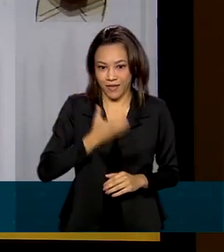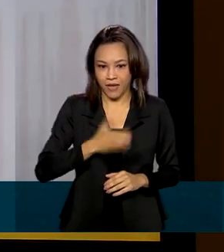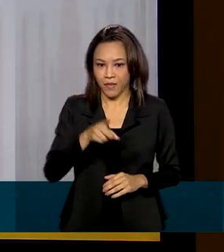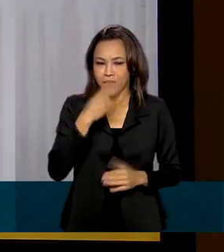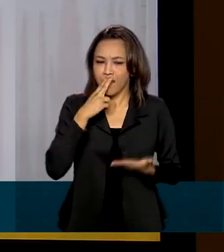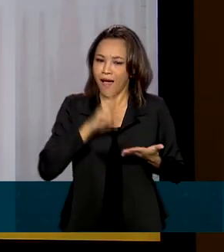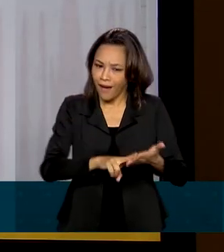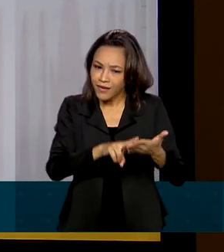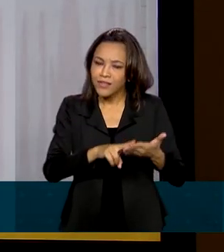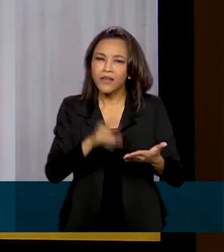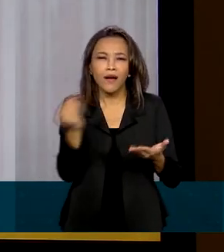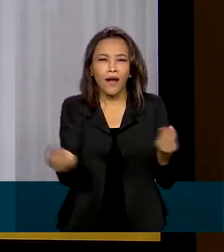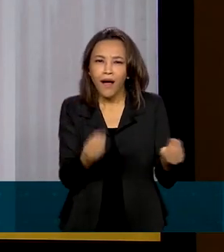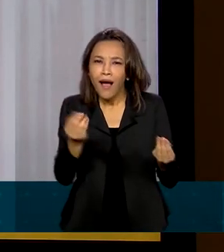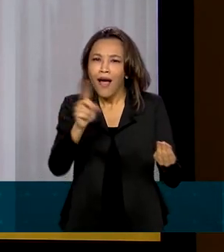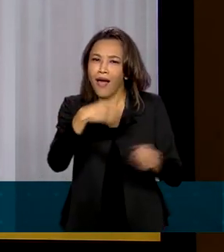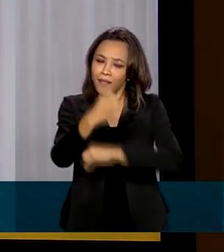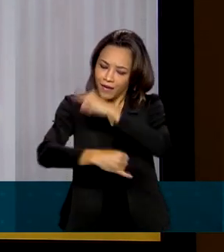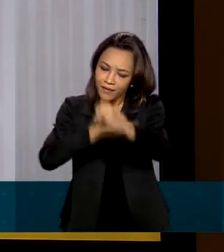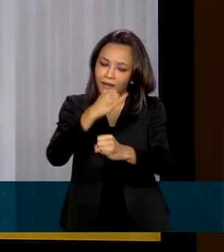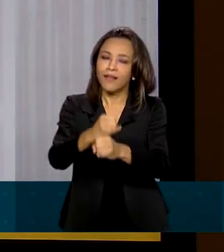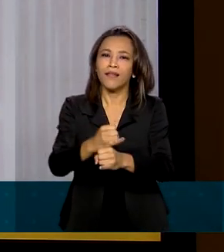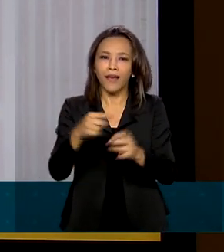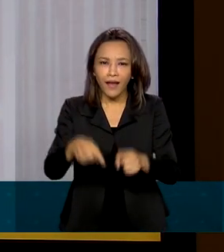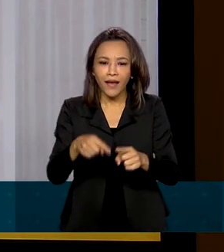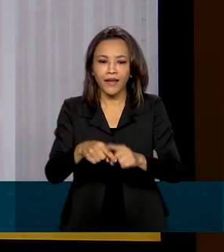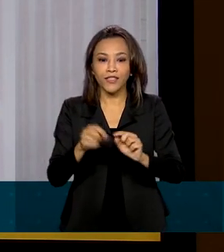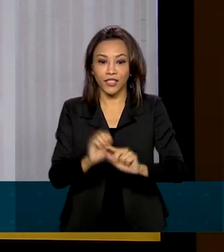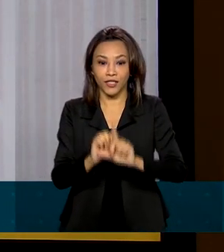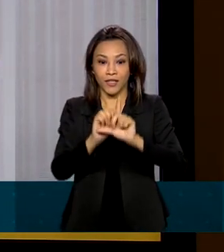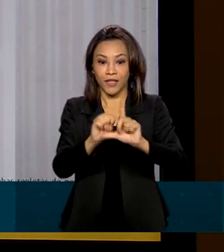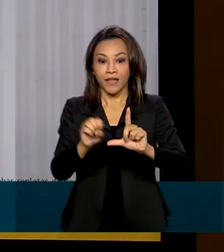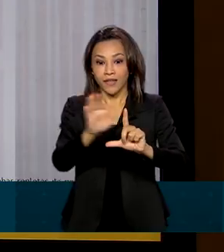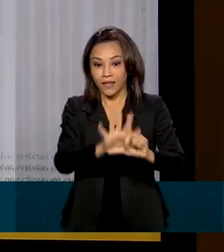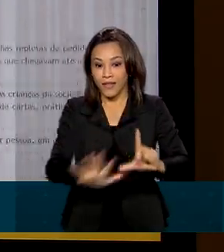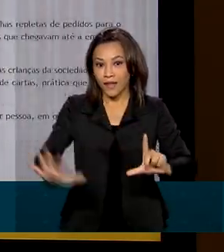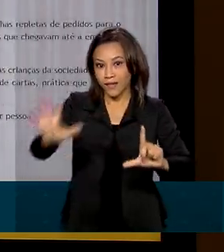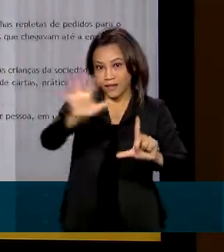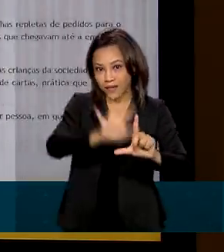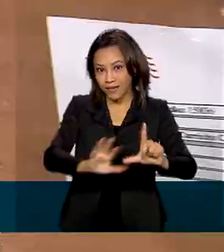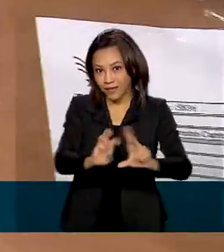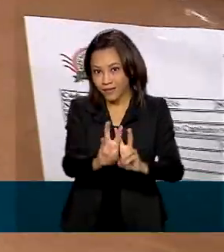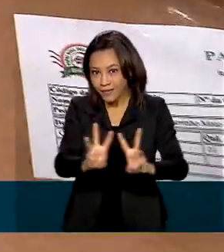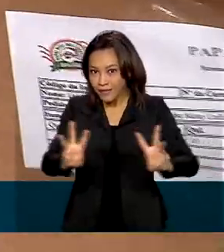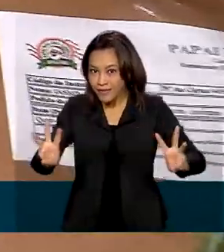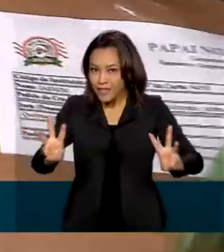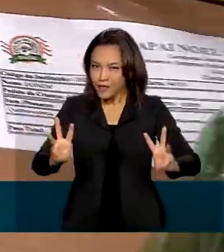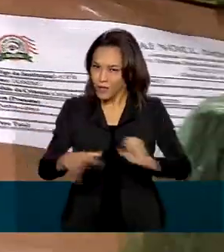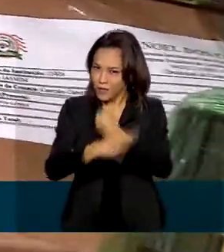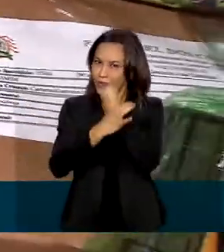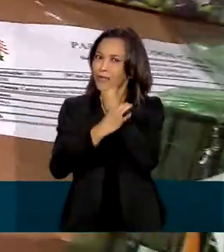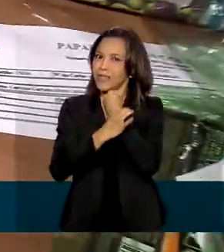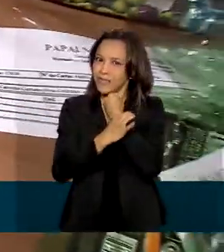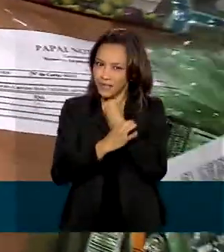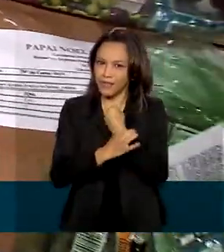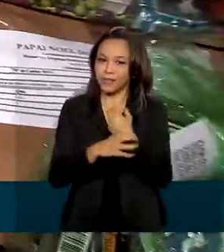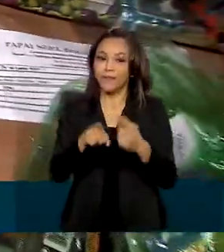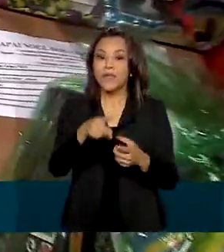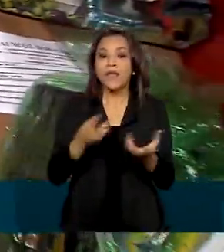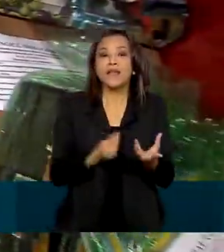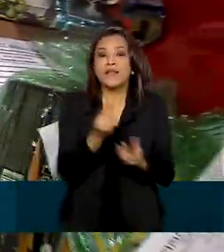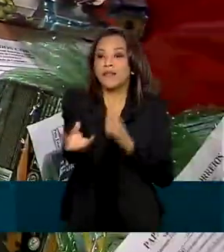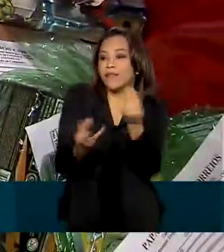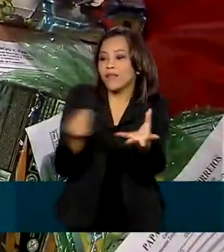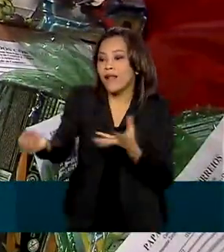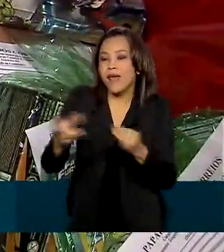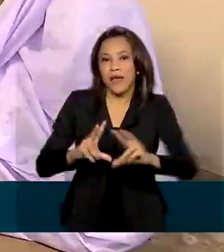cartinhas também é feita virtualmente no blog do Noel, com toda a segurança. A entrega dos presentes deve ser